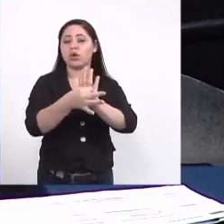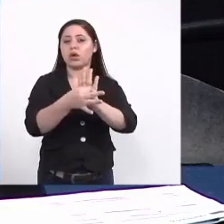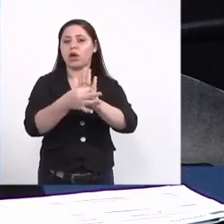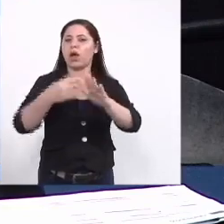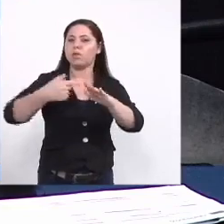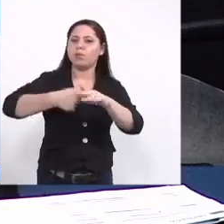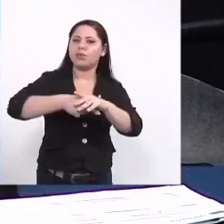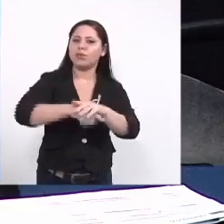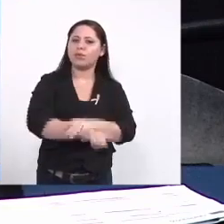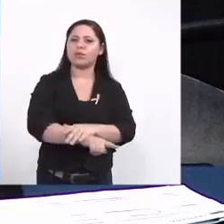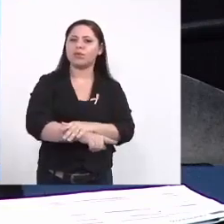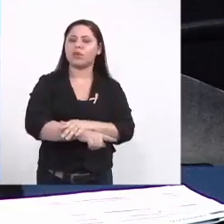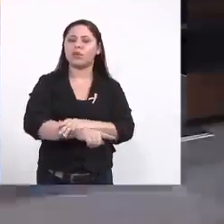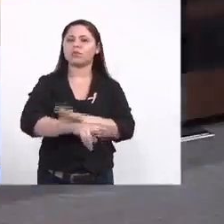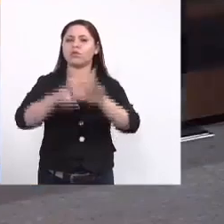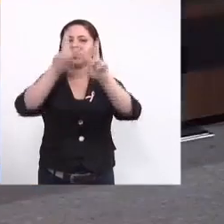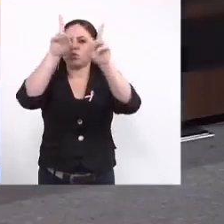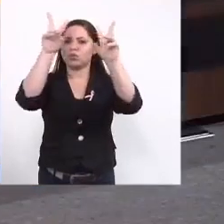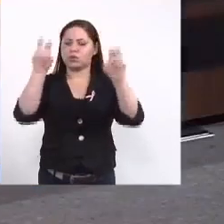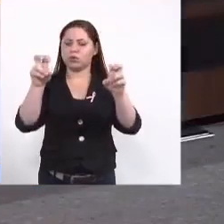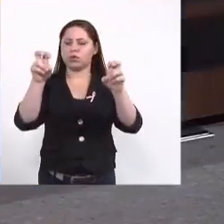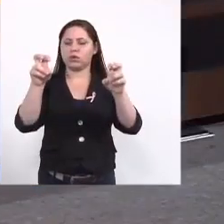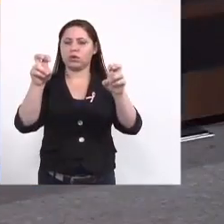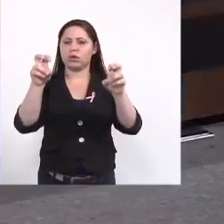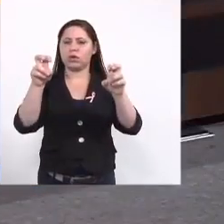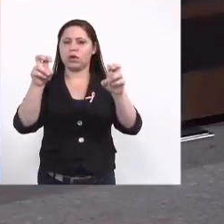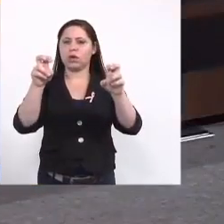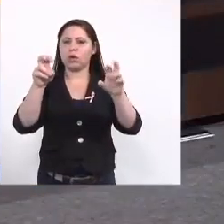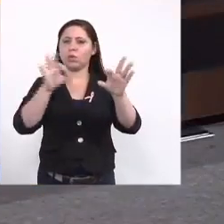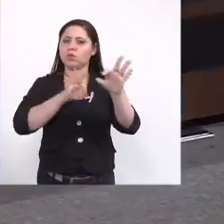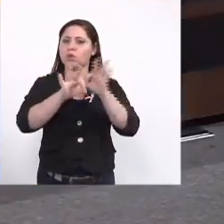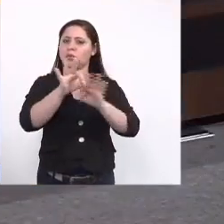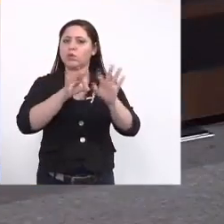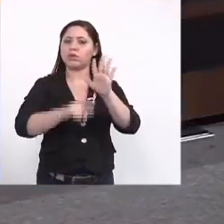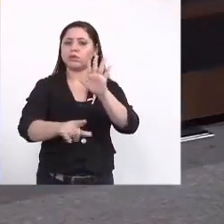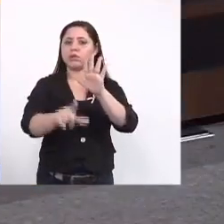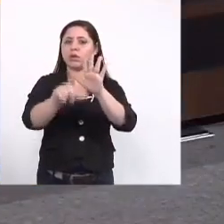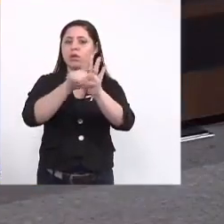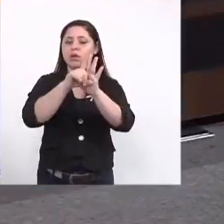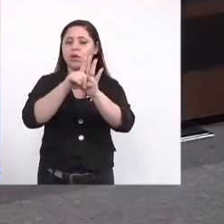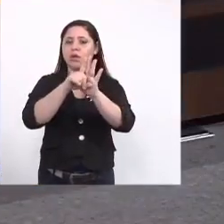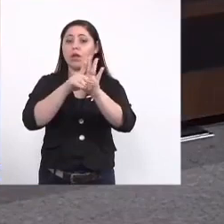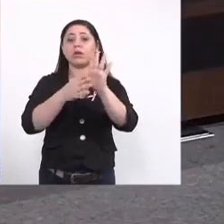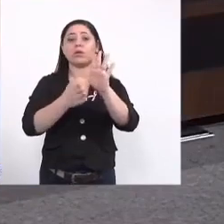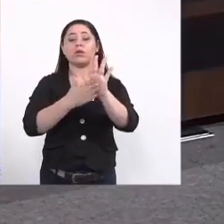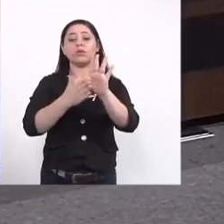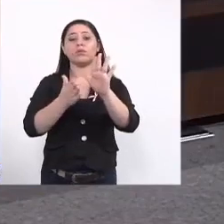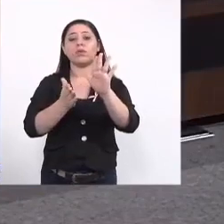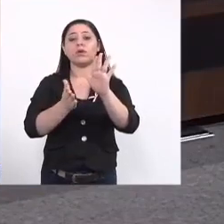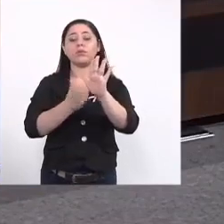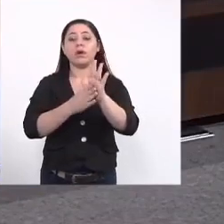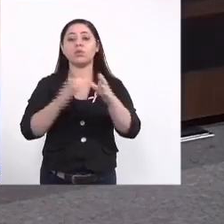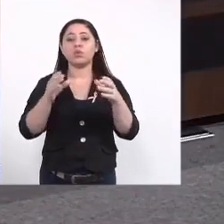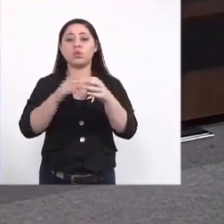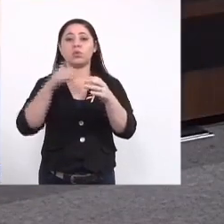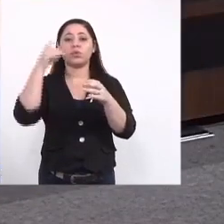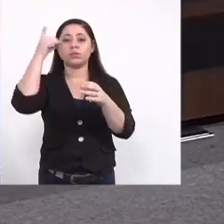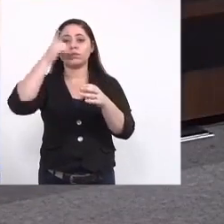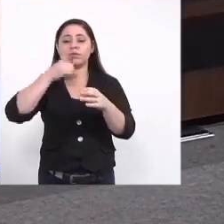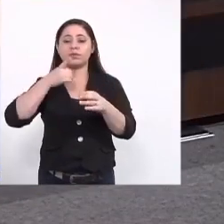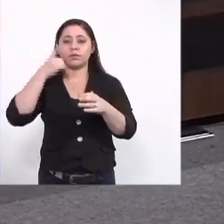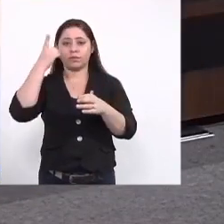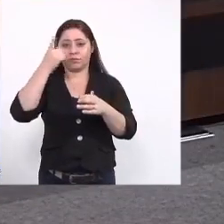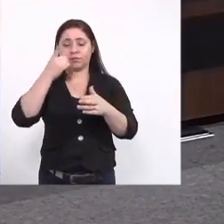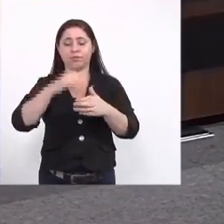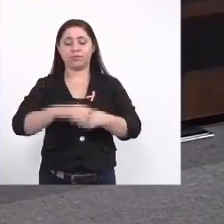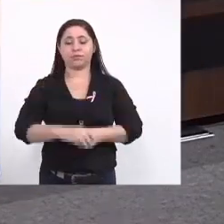aprofundar dentro desse tema da elaboração da lei esse é um papel da frente parlamentar ou